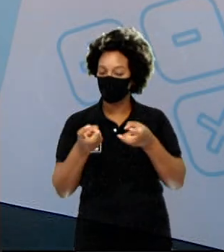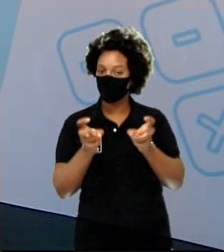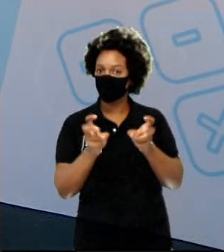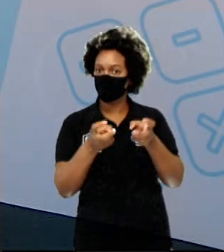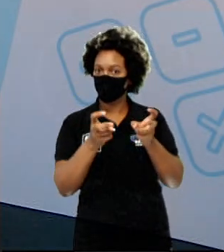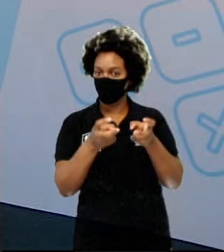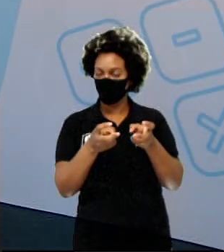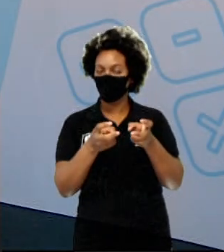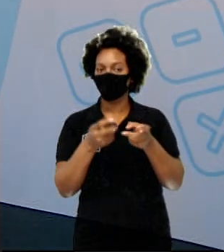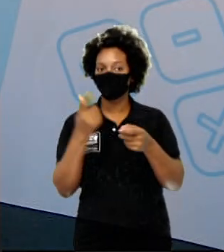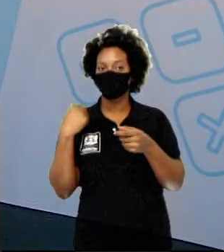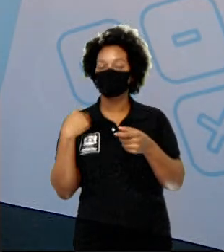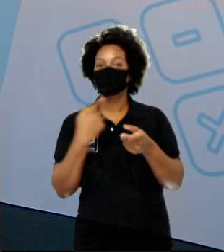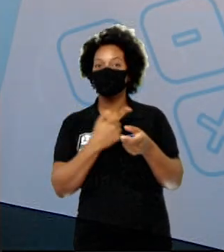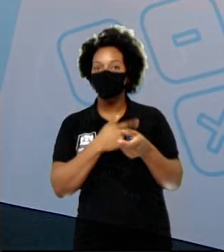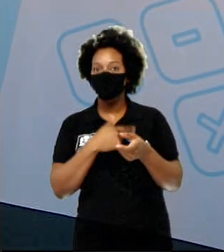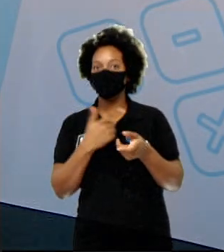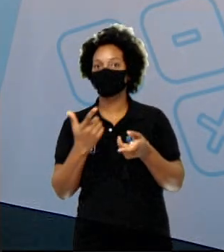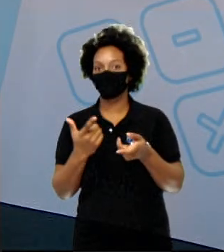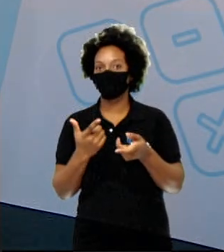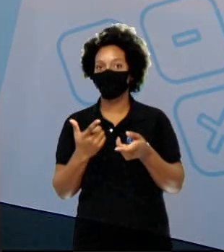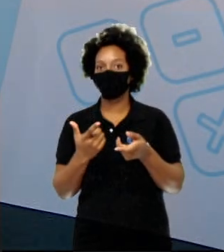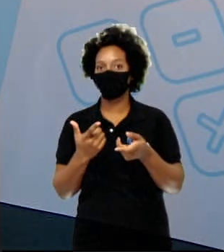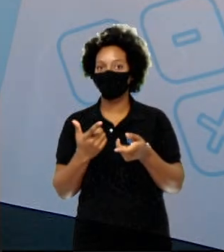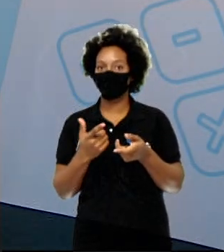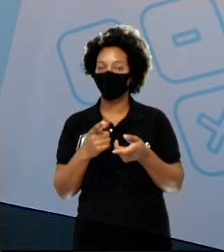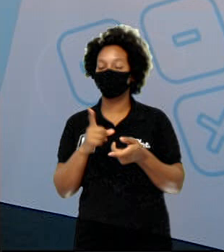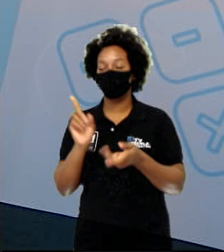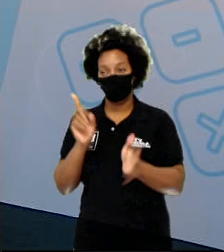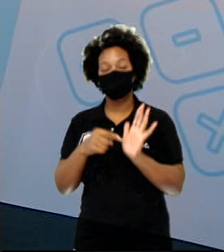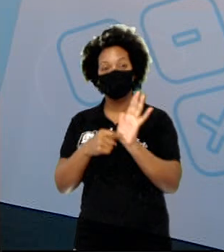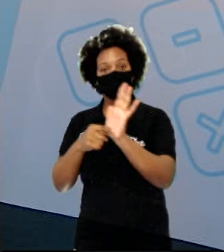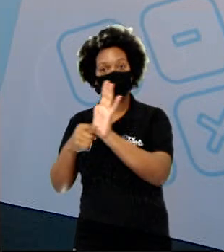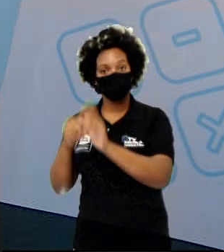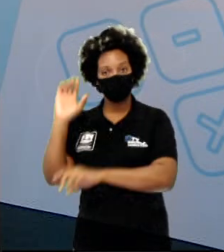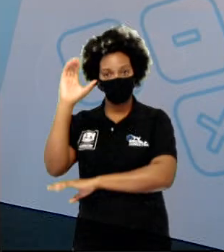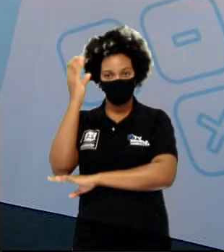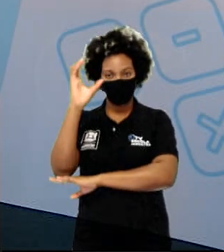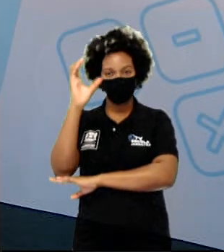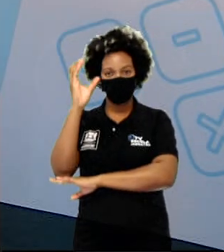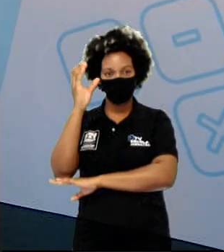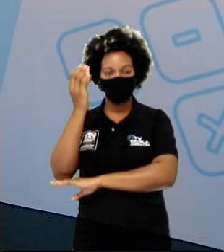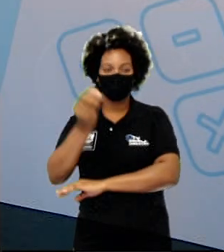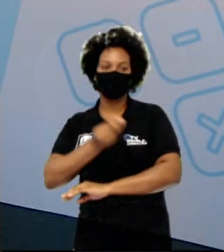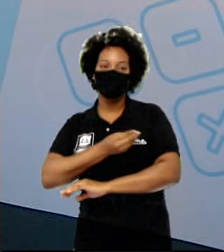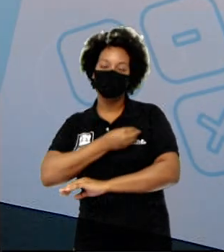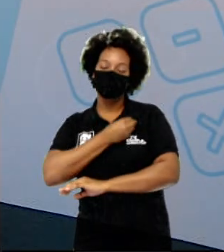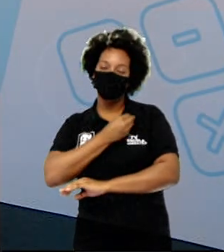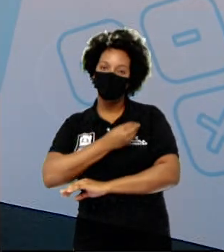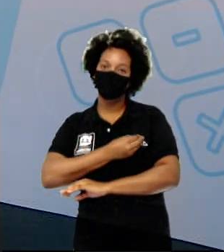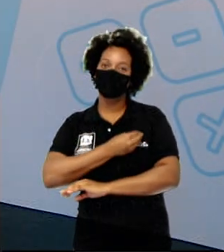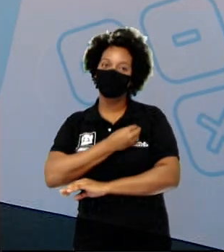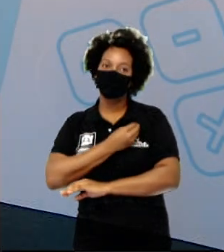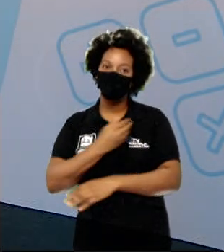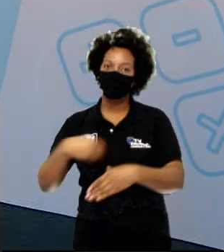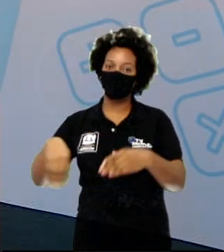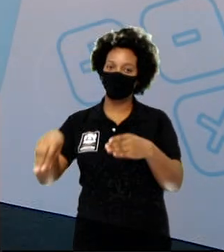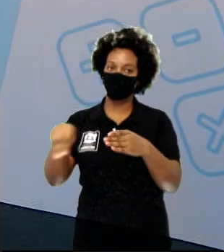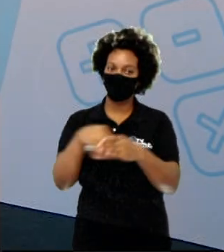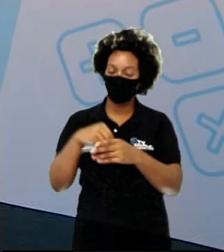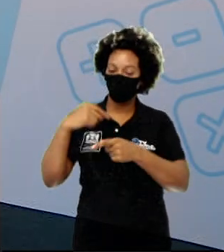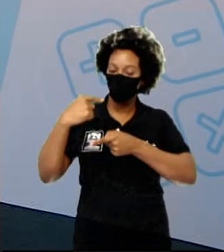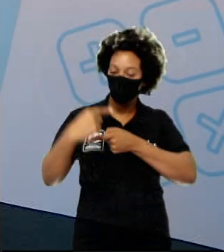nos permitiu, como afirmou Charles Darwin, a sobreviver dentro do